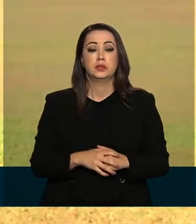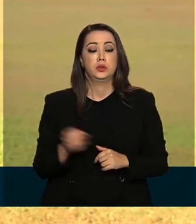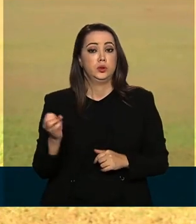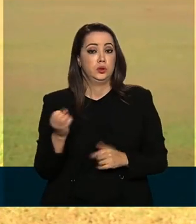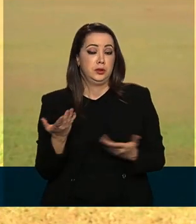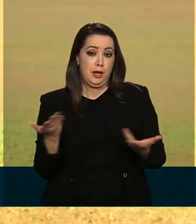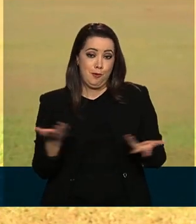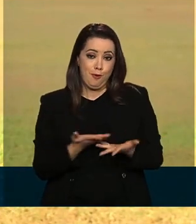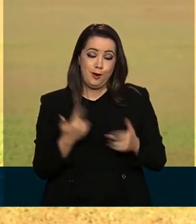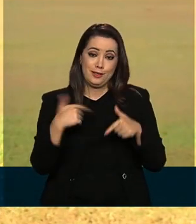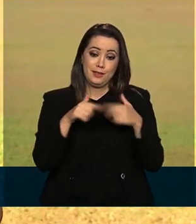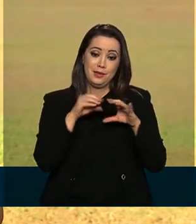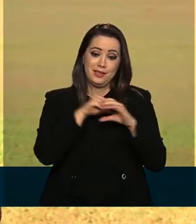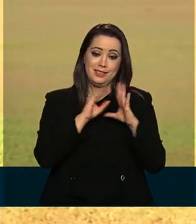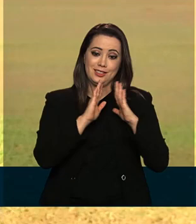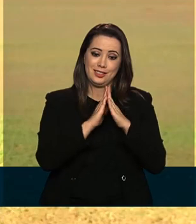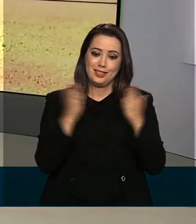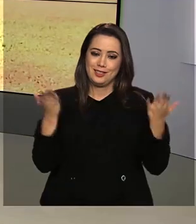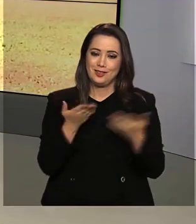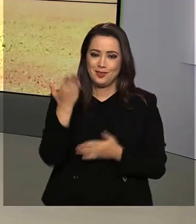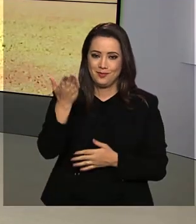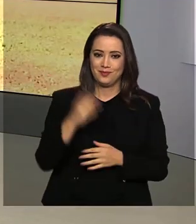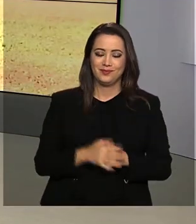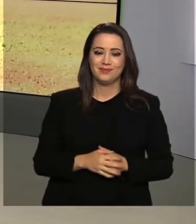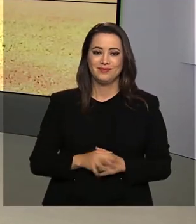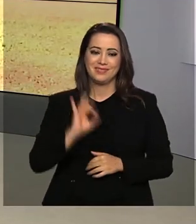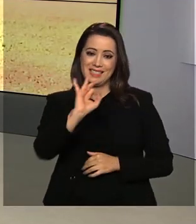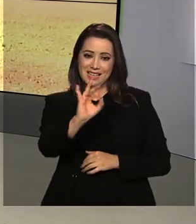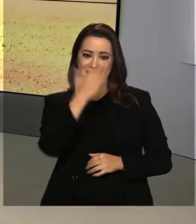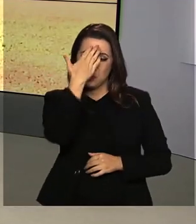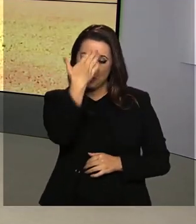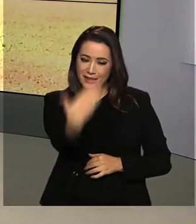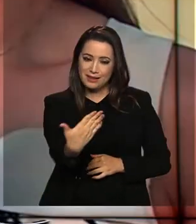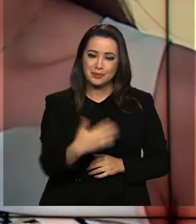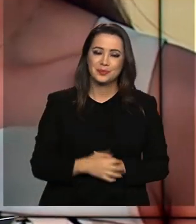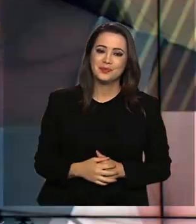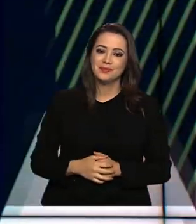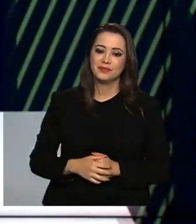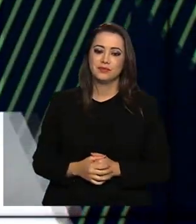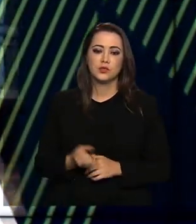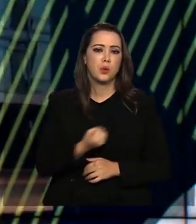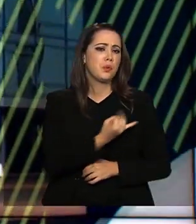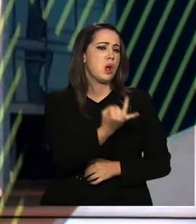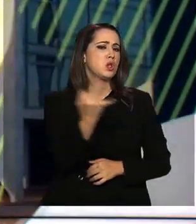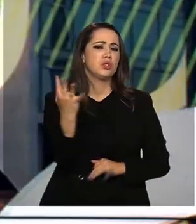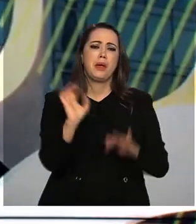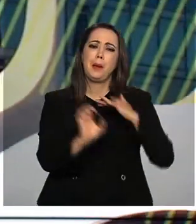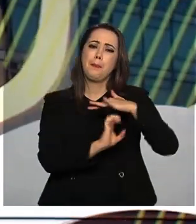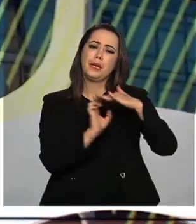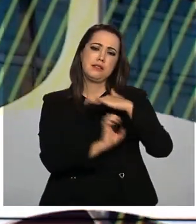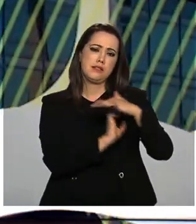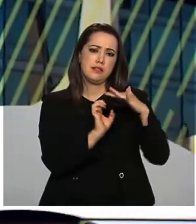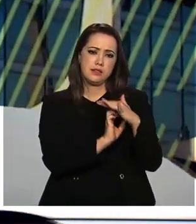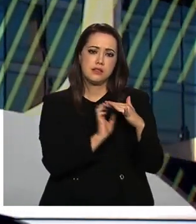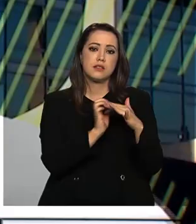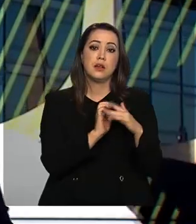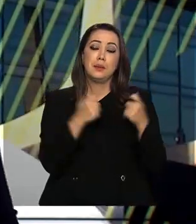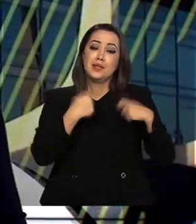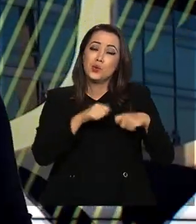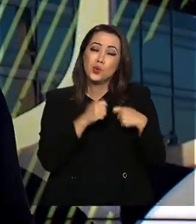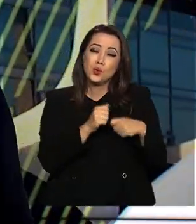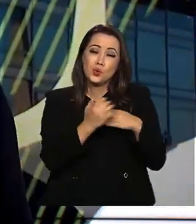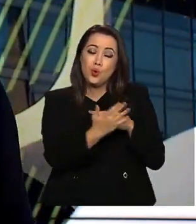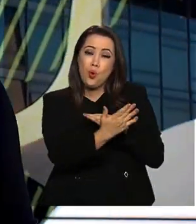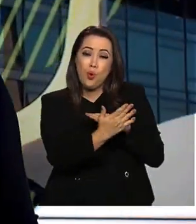rotina de trabalho. Viu, Manique? Eu volto com você. Obrigada, Selma. E milhares de micro e pequenas empresas recorreram ao